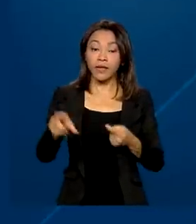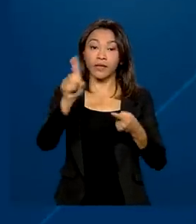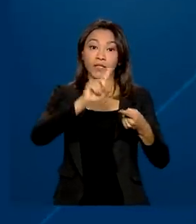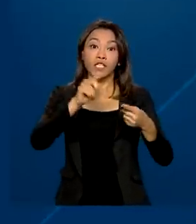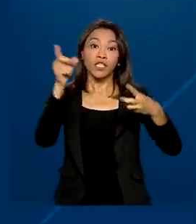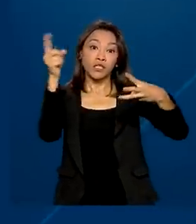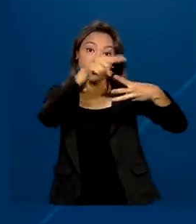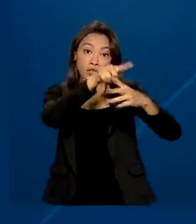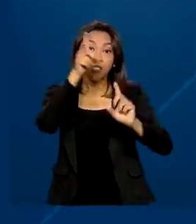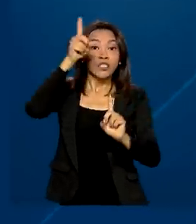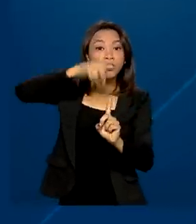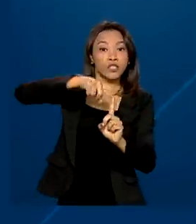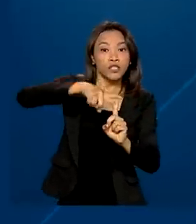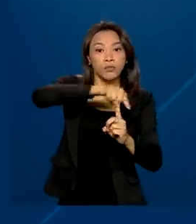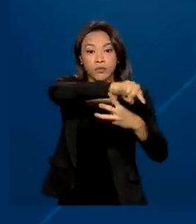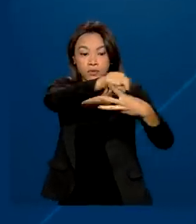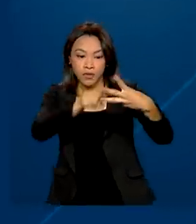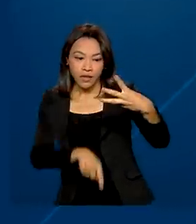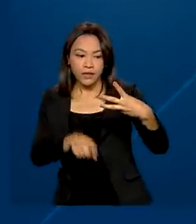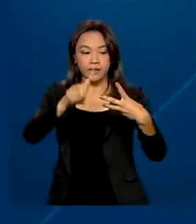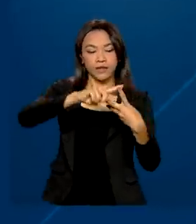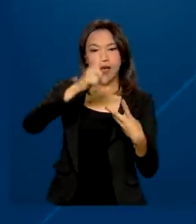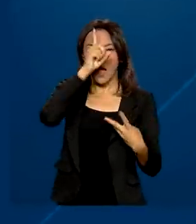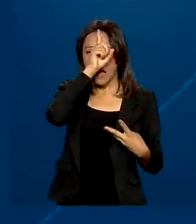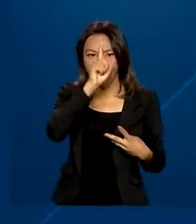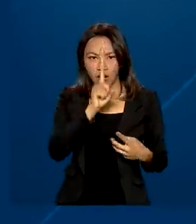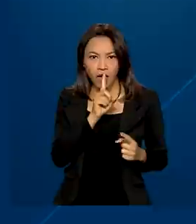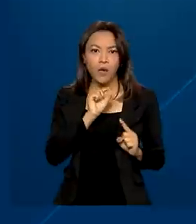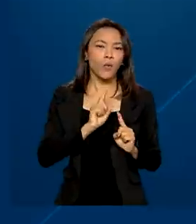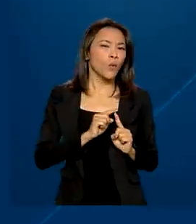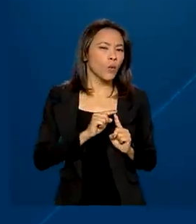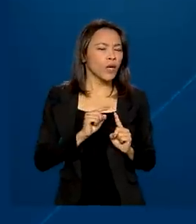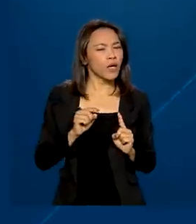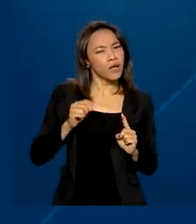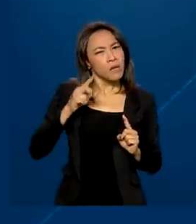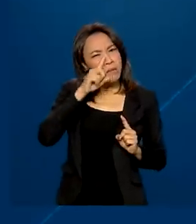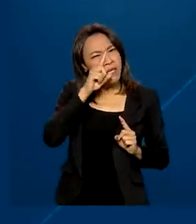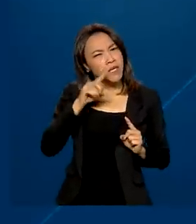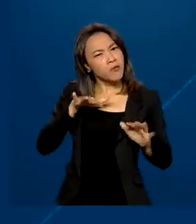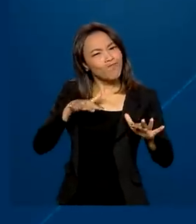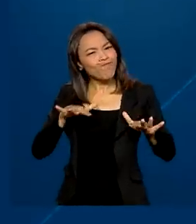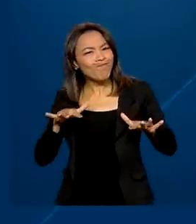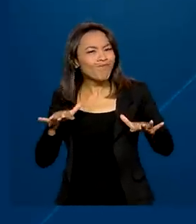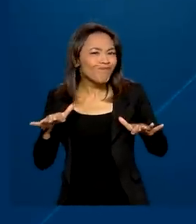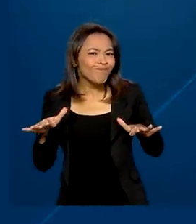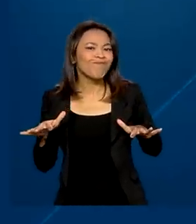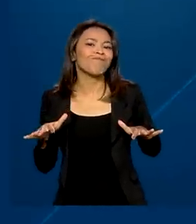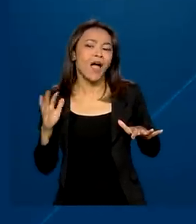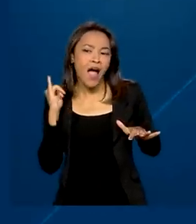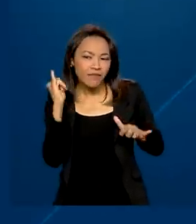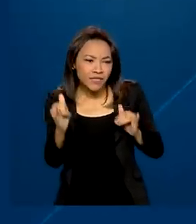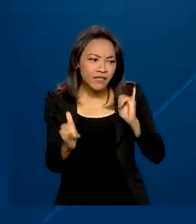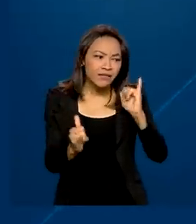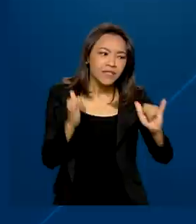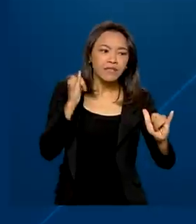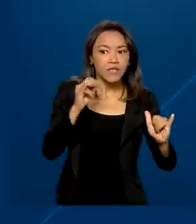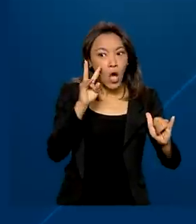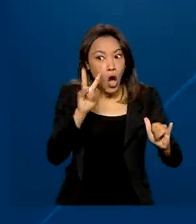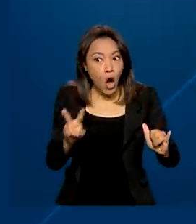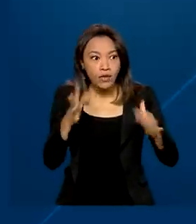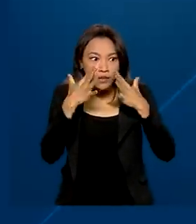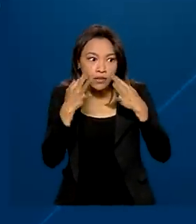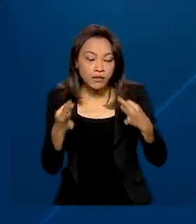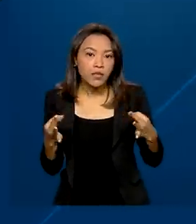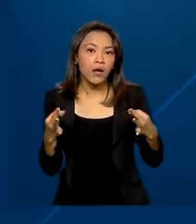três tipos de alerta. Amarelo, quando há risco moderado, e é recomendado que o cidadão monitore a